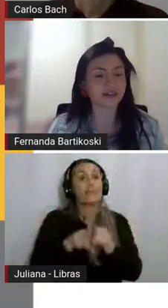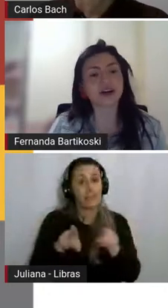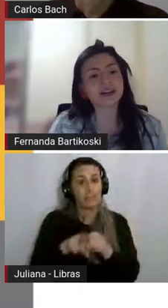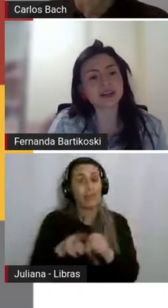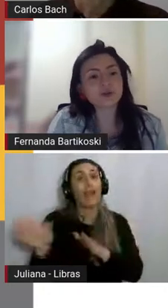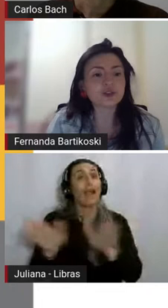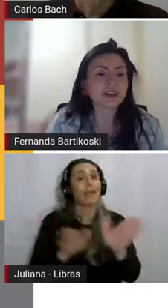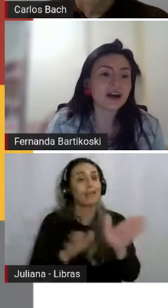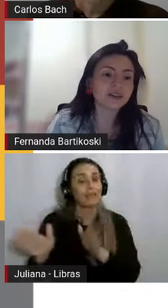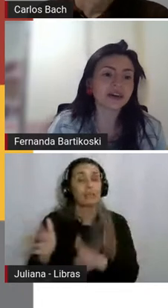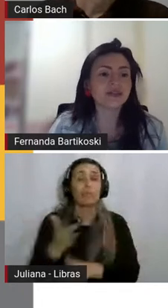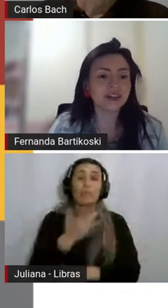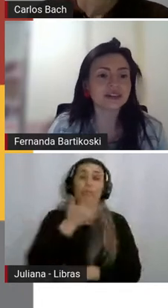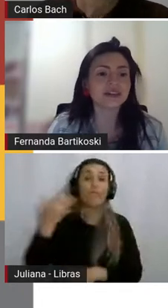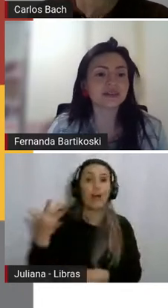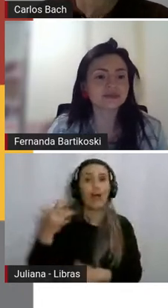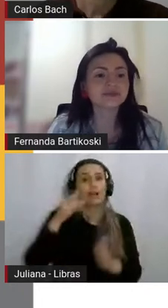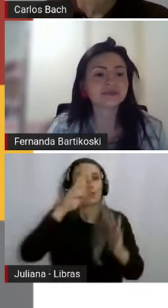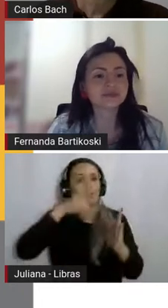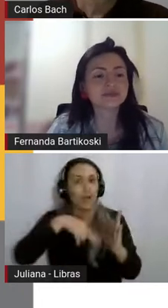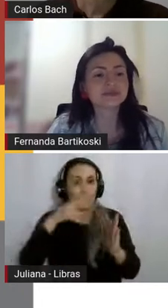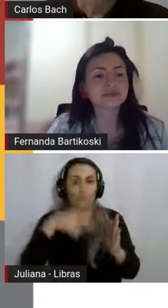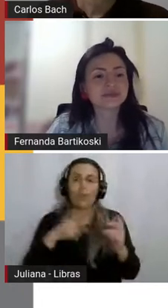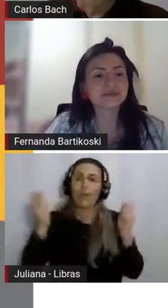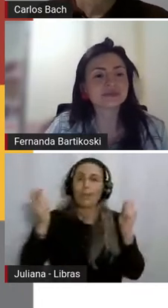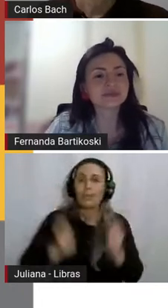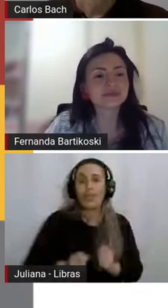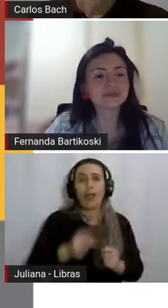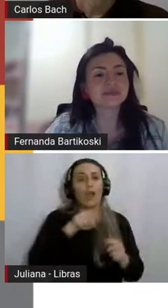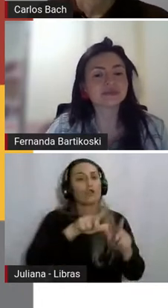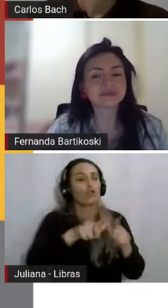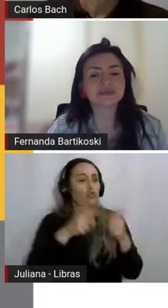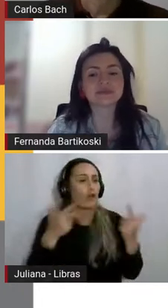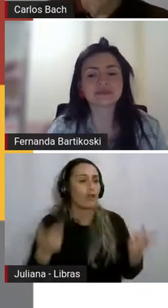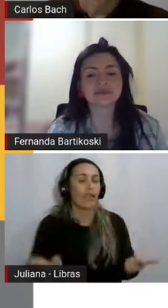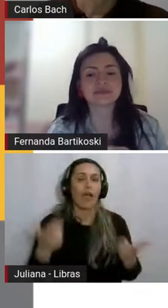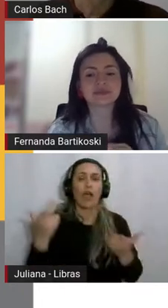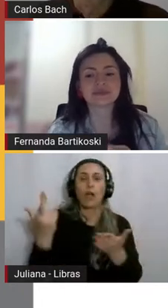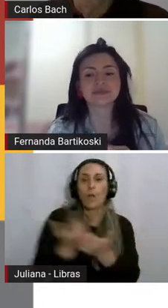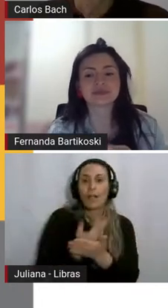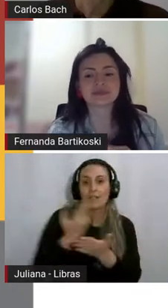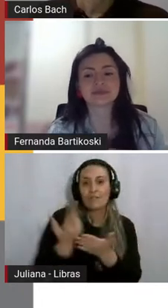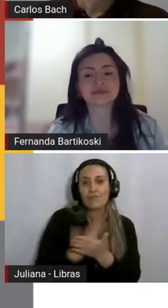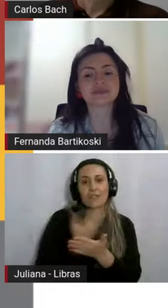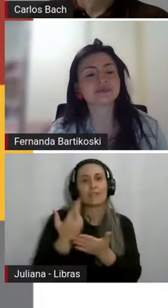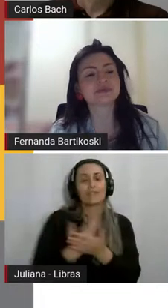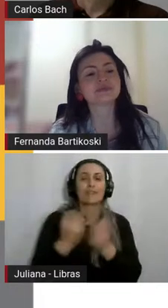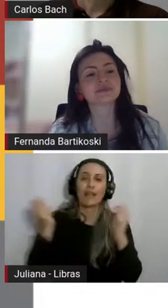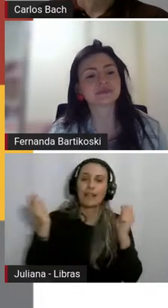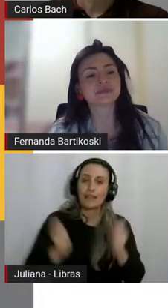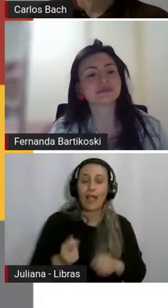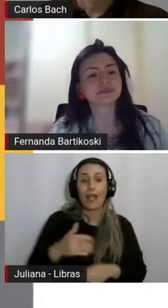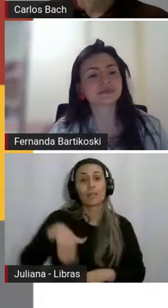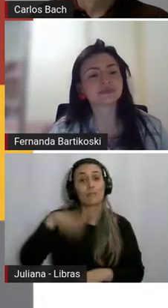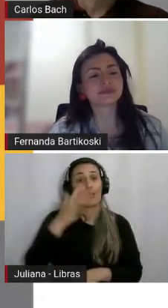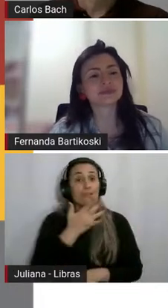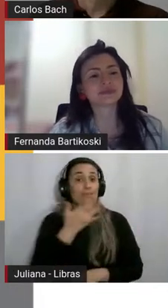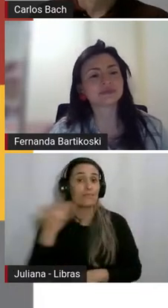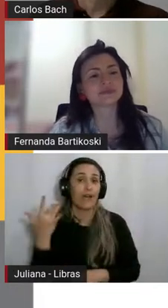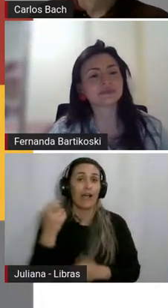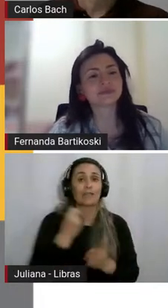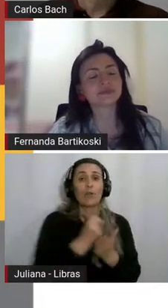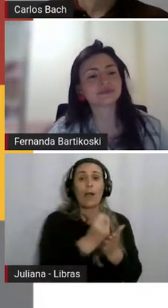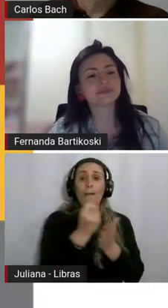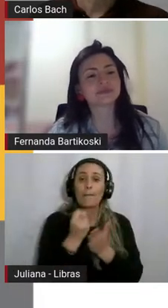localizar no jornal, na revista. Exato. Os suportes são mais fáceis. Às vezes,